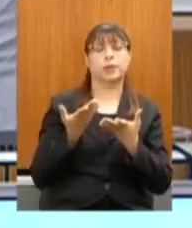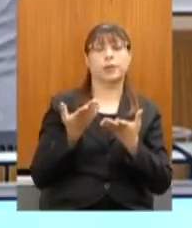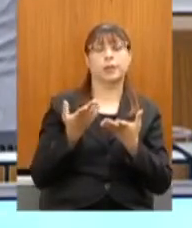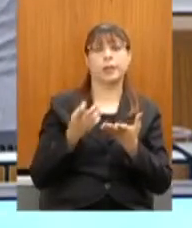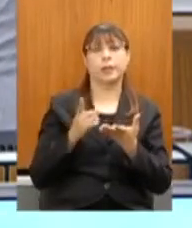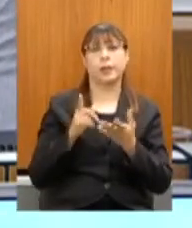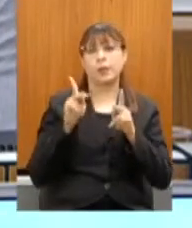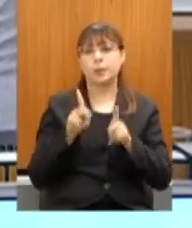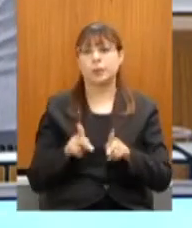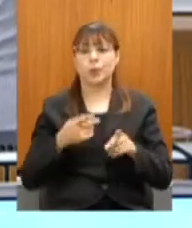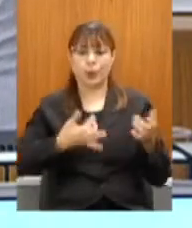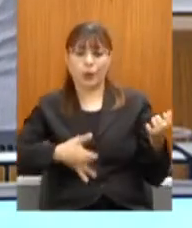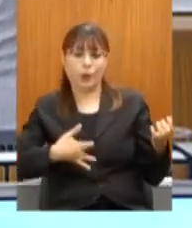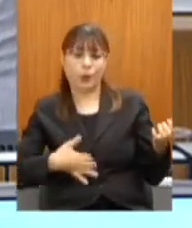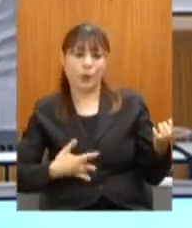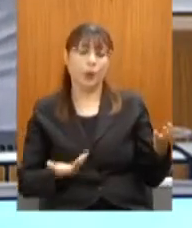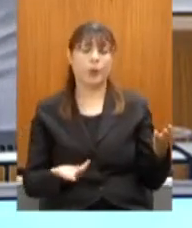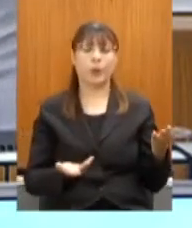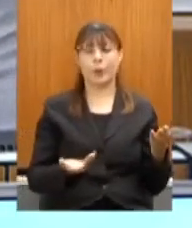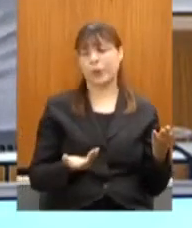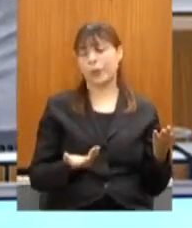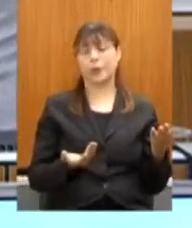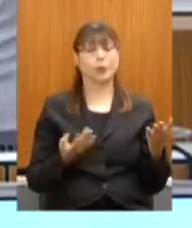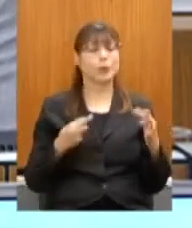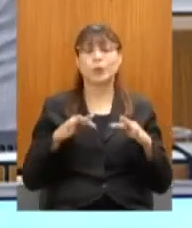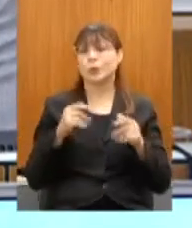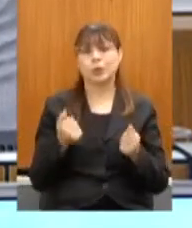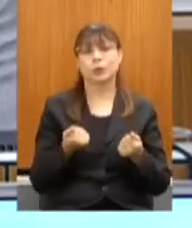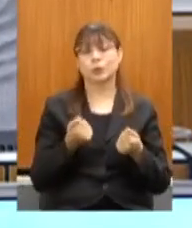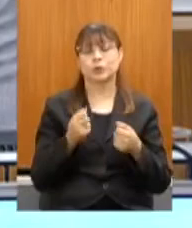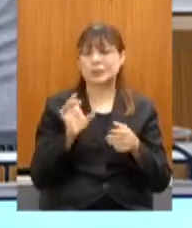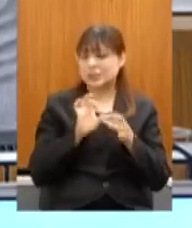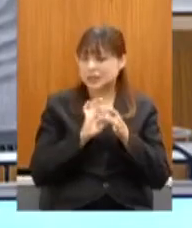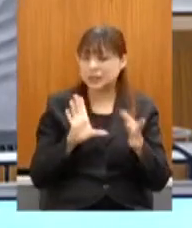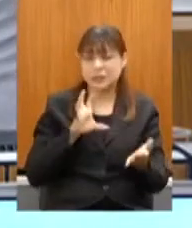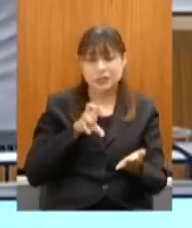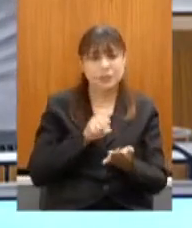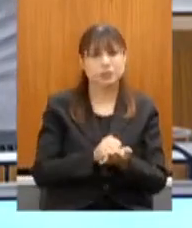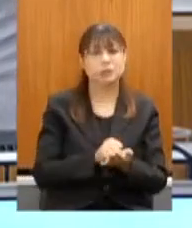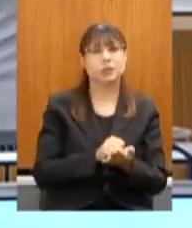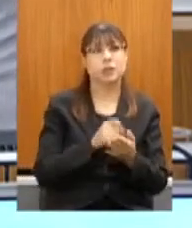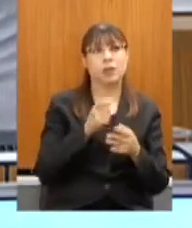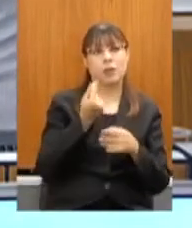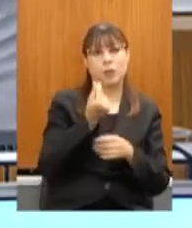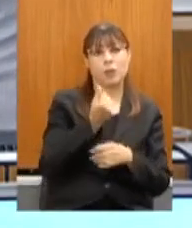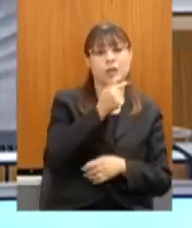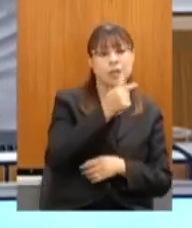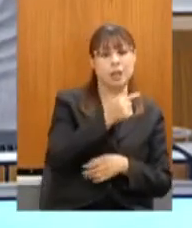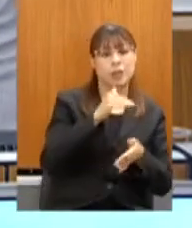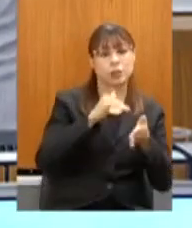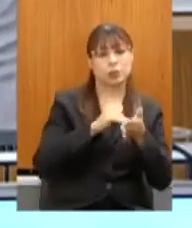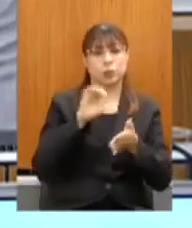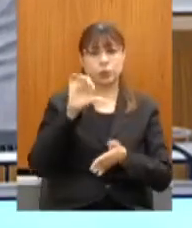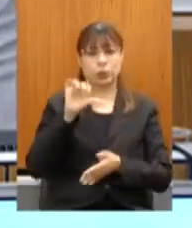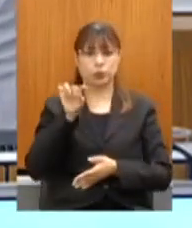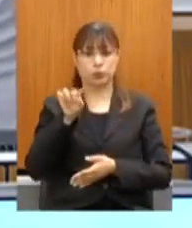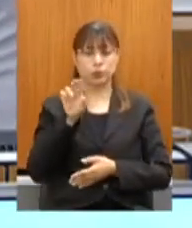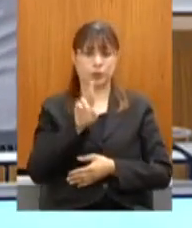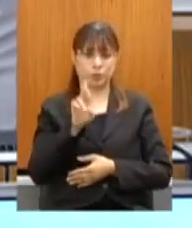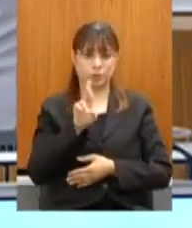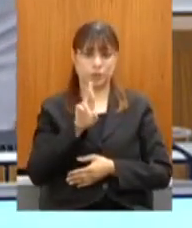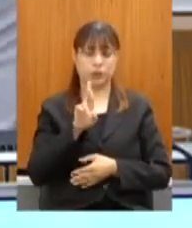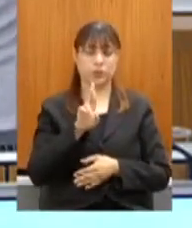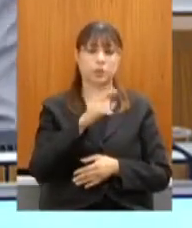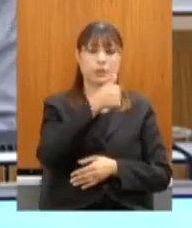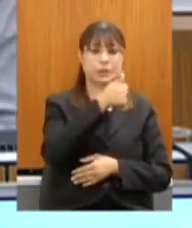os tocadores de viola, todos eles podem se credenciar, os valores vão de 7 a 9 mil reais, está aberto até o dia